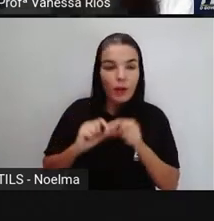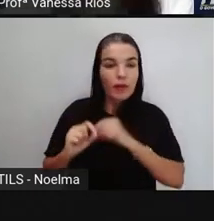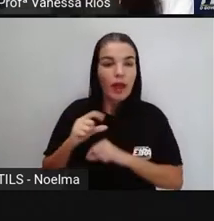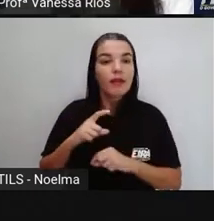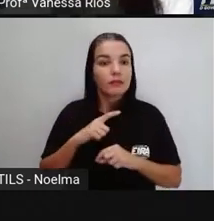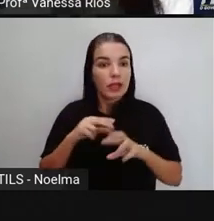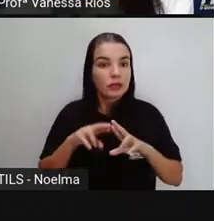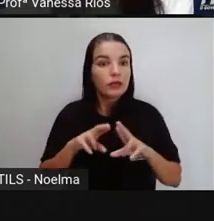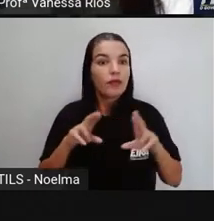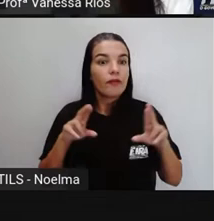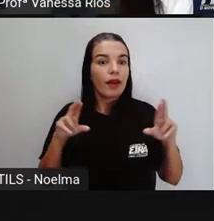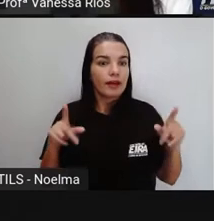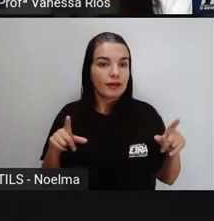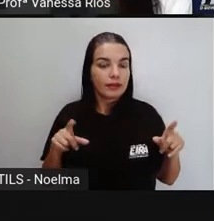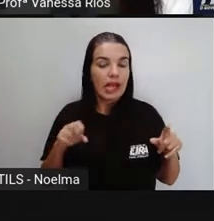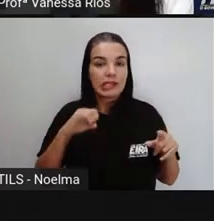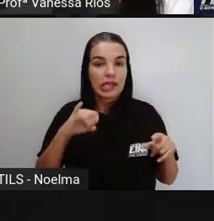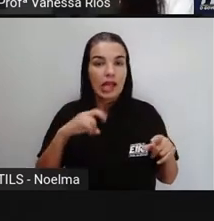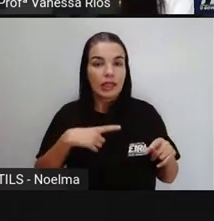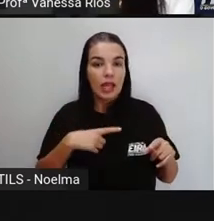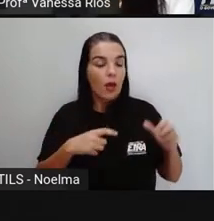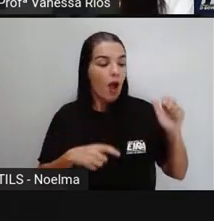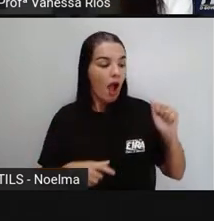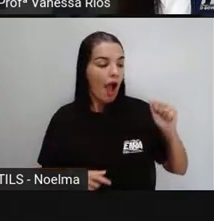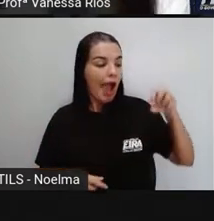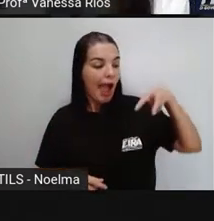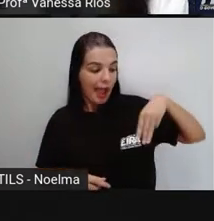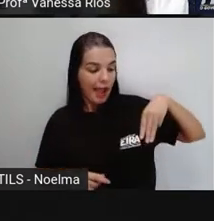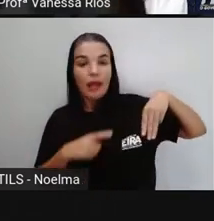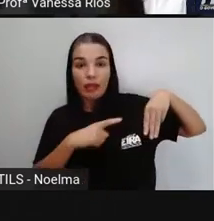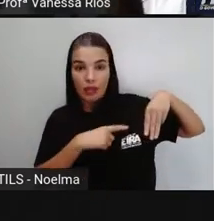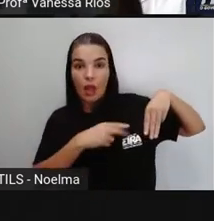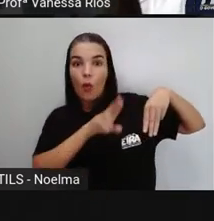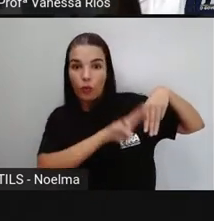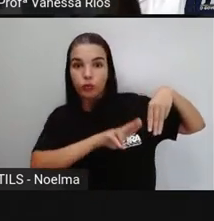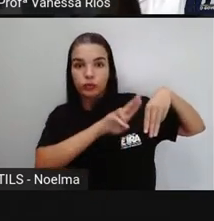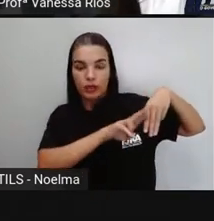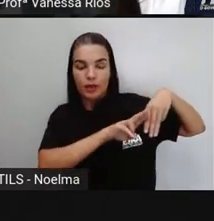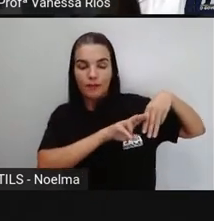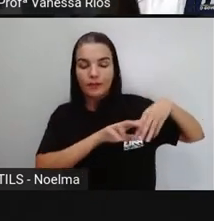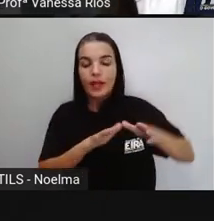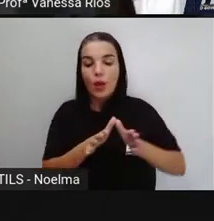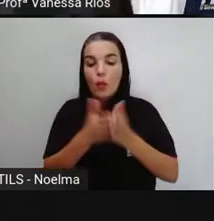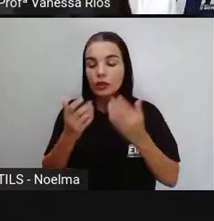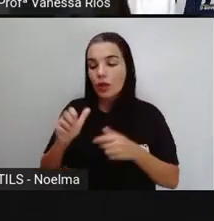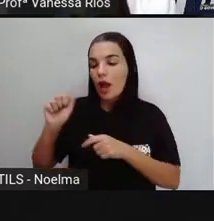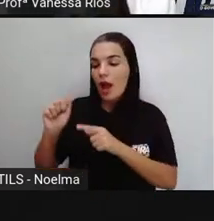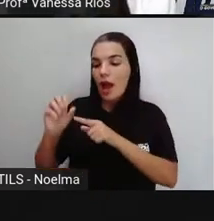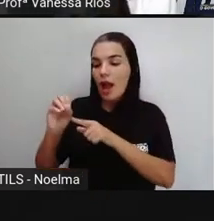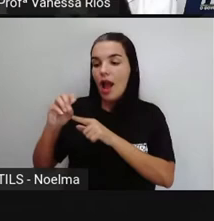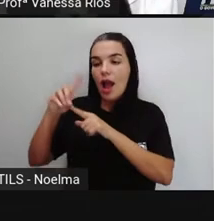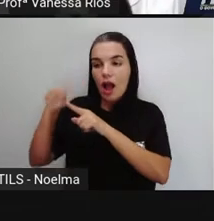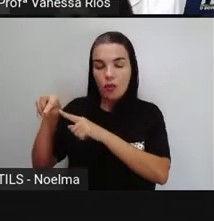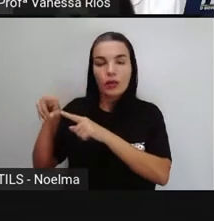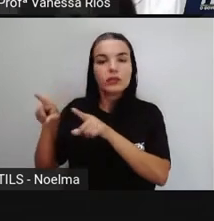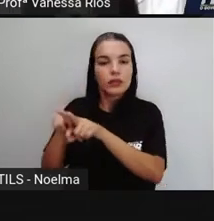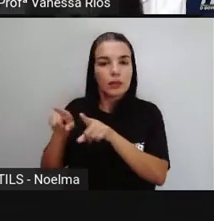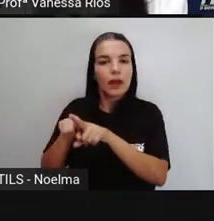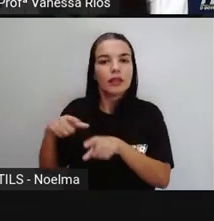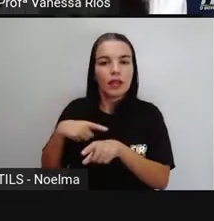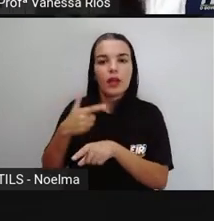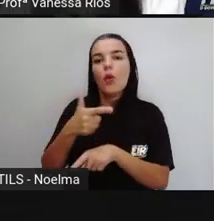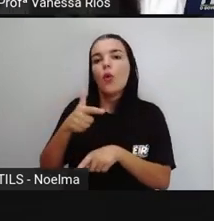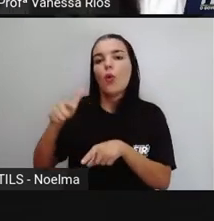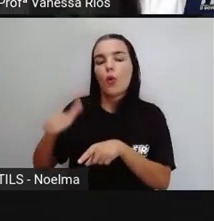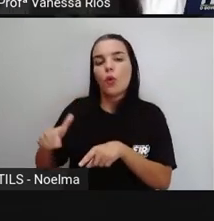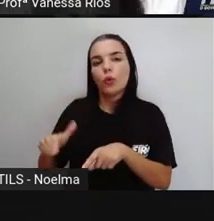terminados em an, tem um sentido, tem uma utilização e quando os verbos são terminados em an também. Então